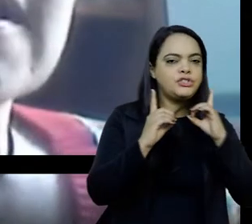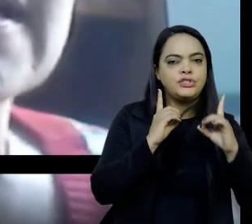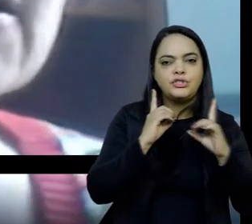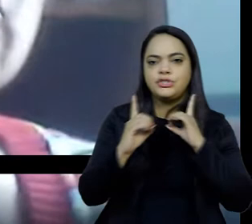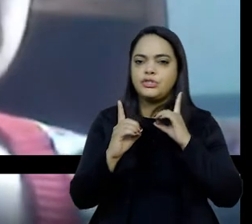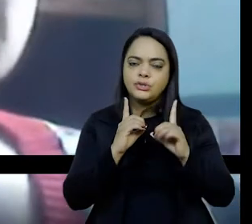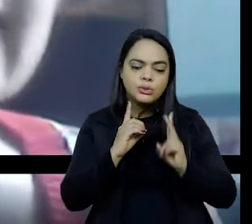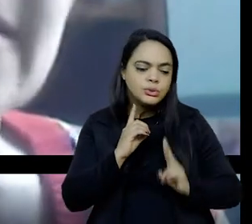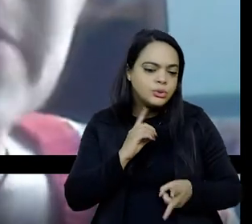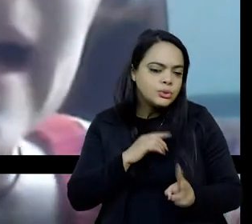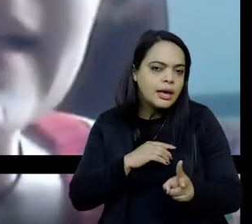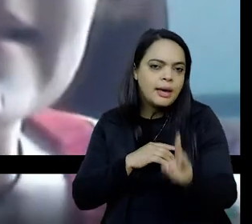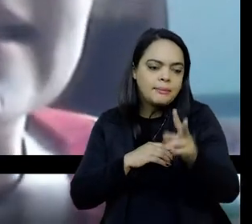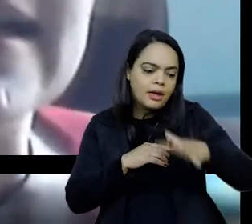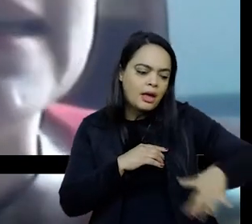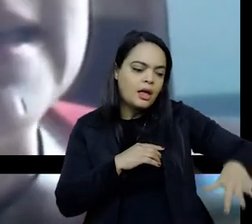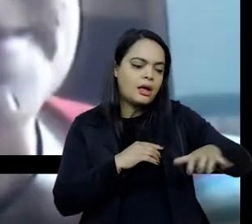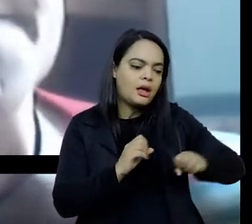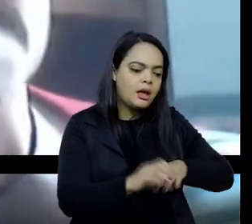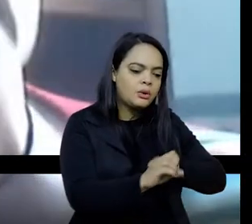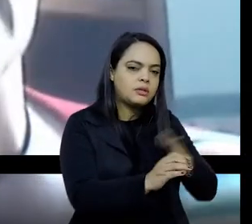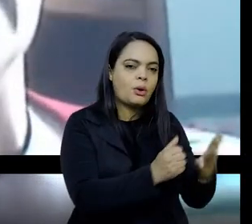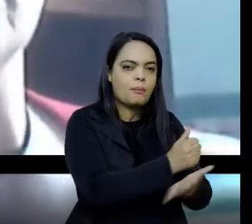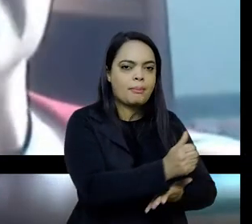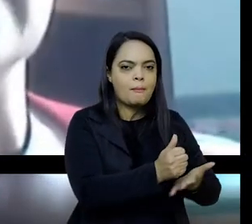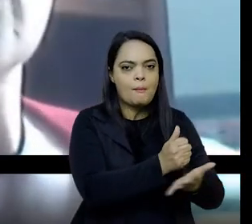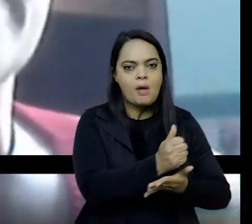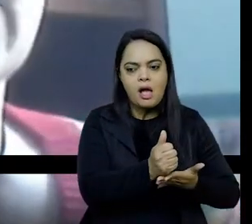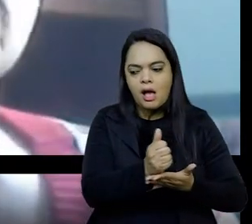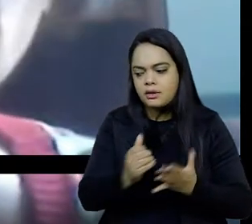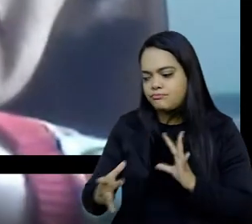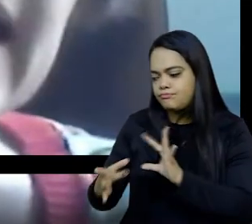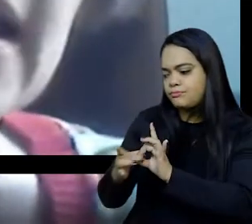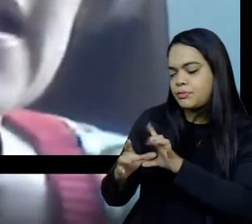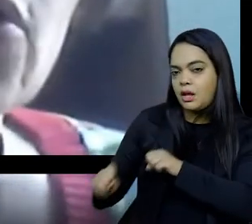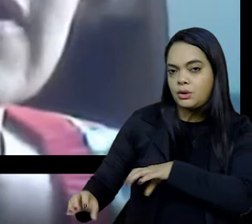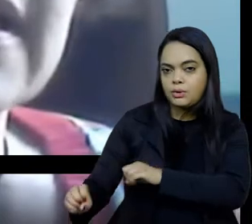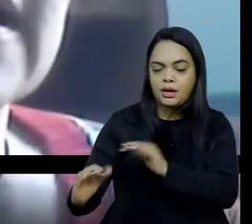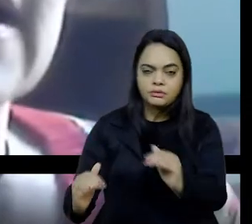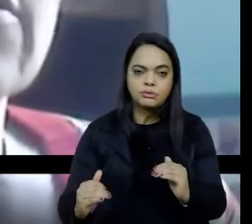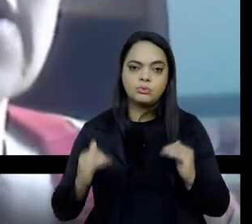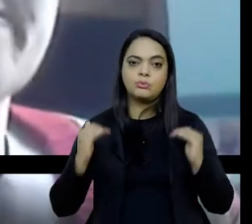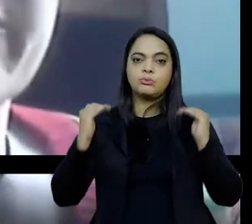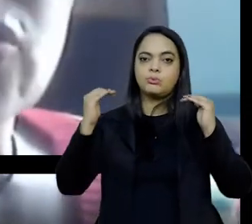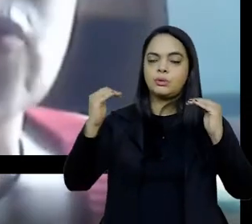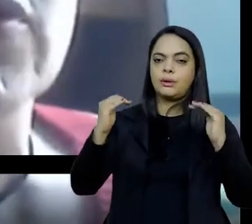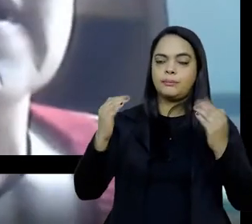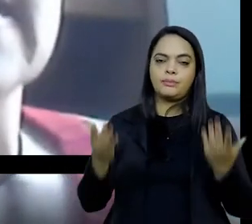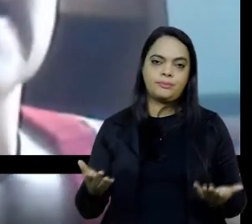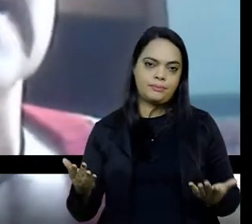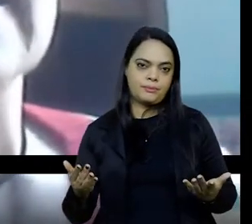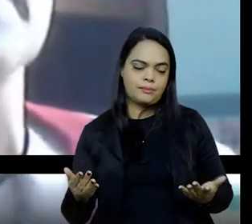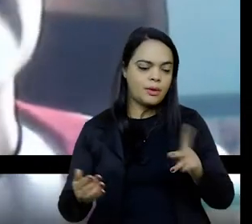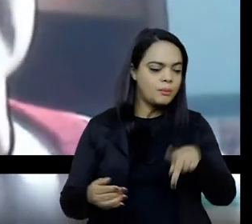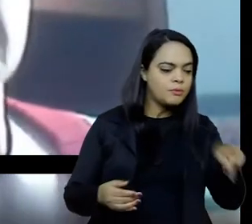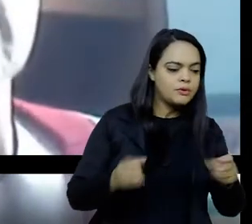constante, educação básica e educação superior, considerando tanto professores